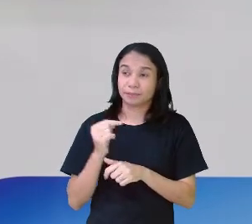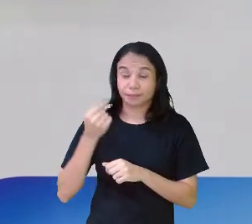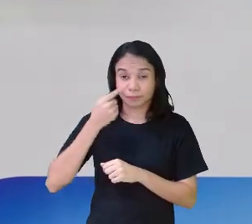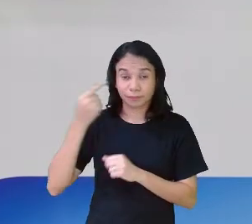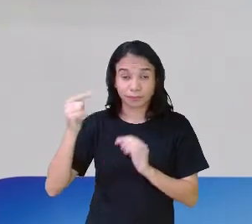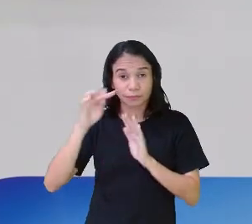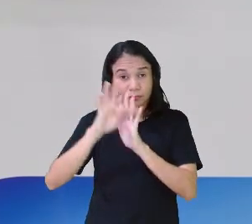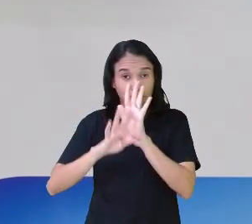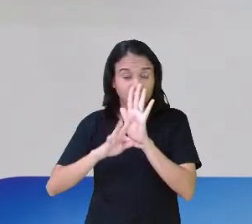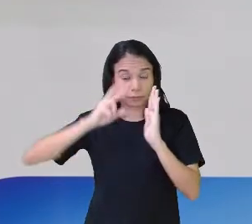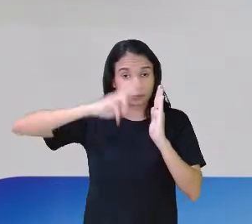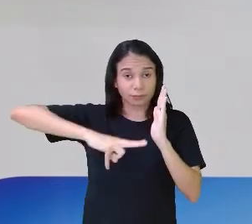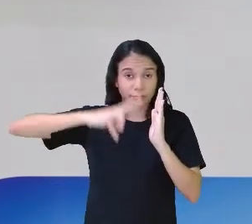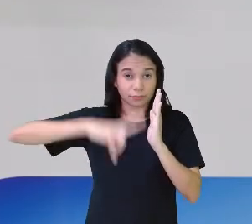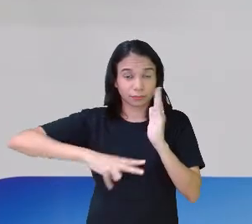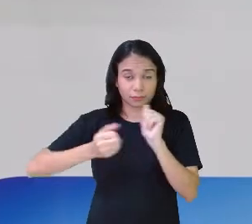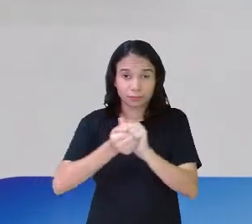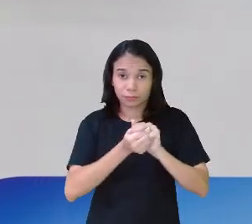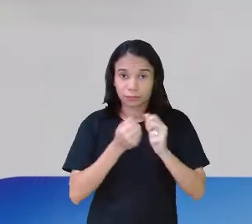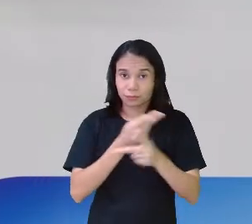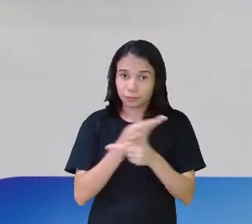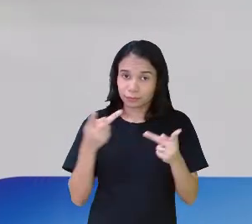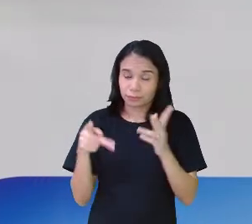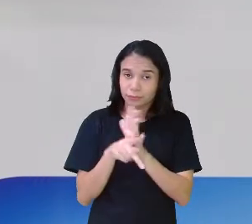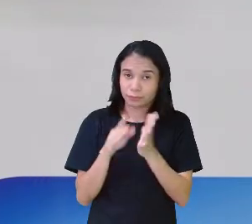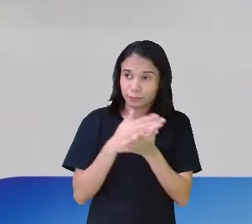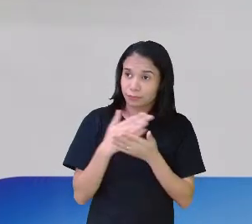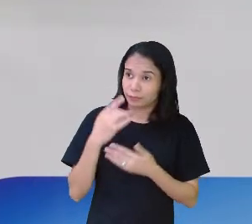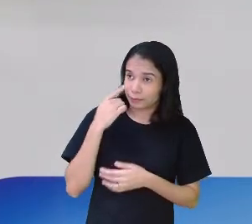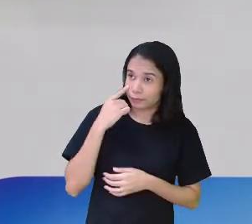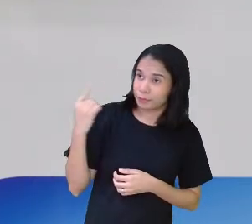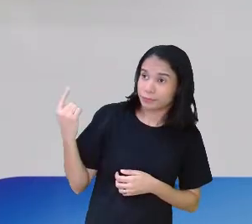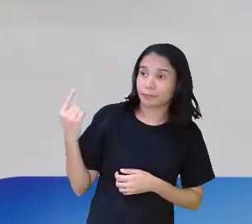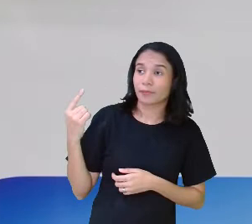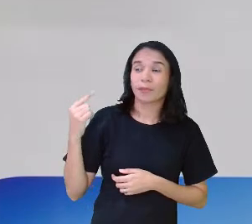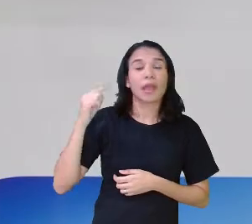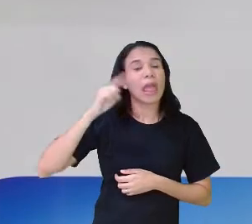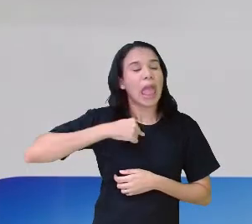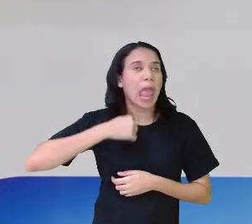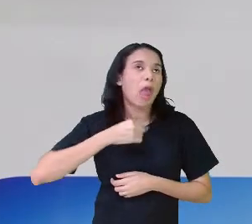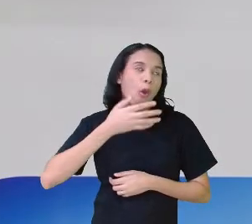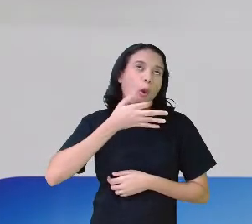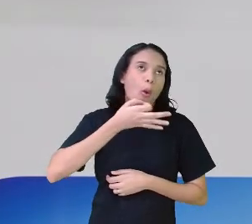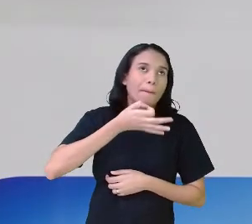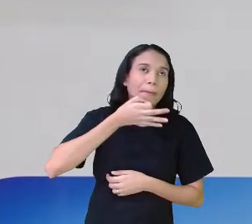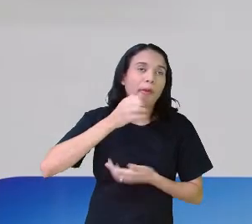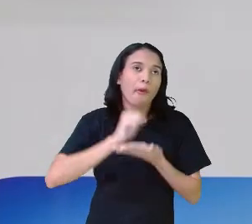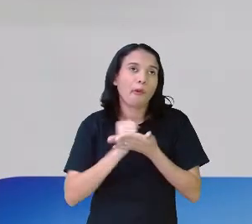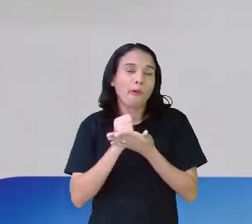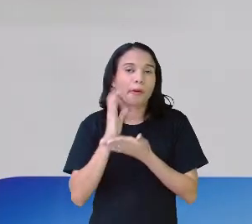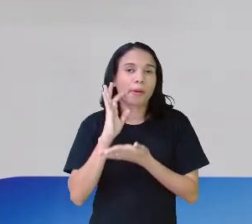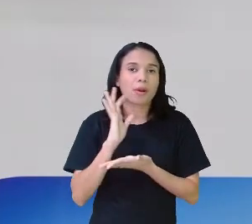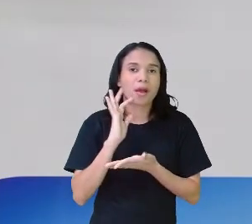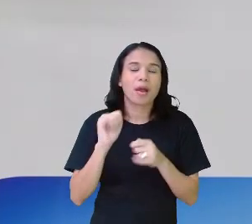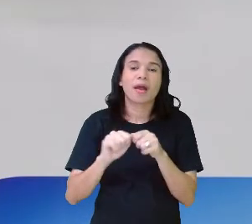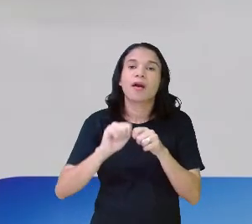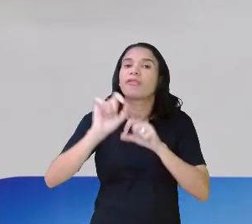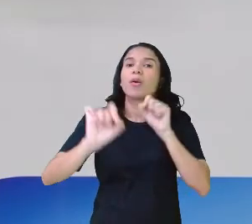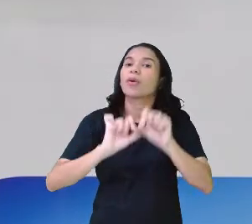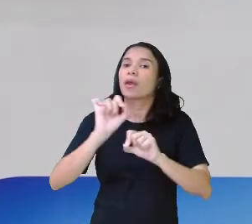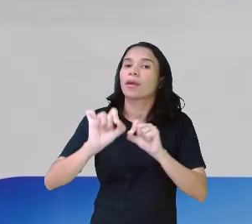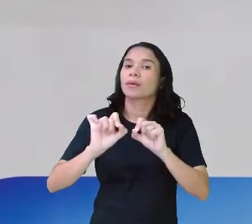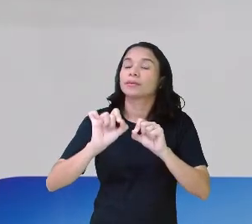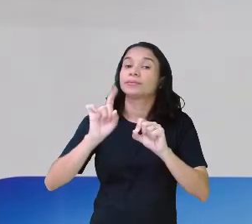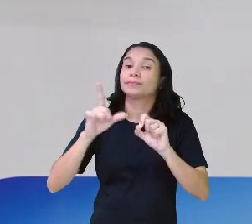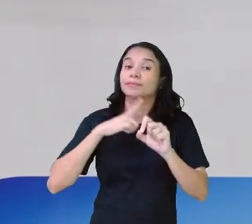Esse trecho que eu acabei de ler com vocês, a partir daqui, Eu acho que é um jogo muito irado. O que é ele tá fazendo aí, quinto ano?